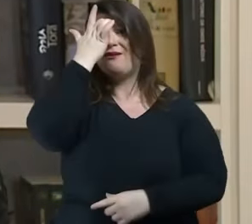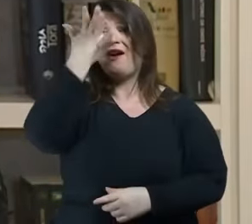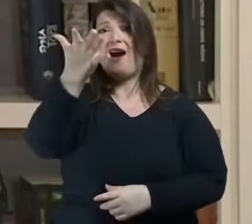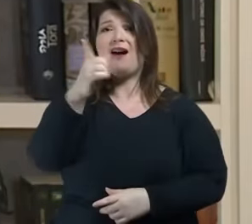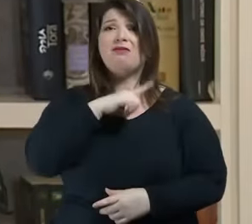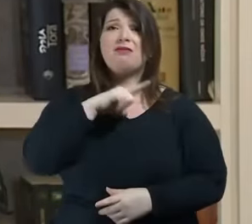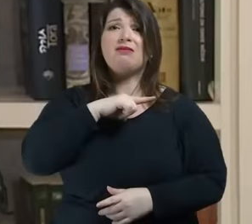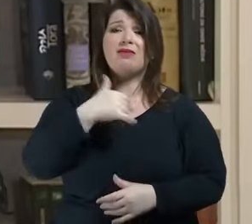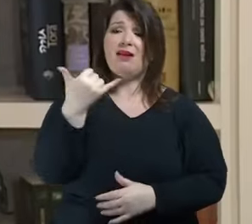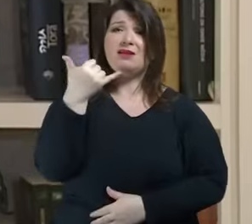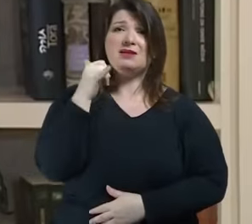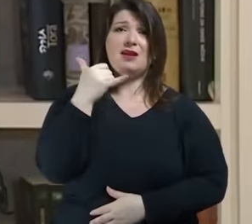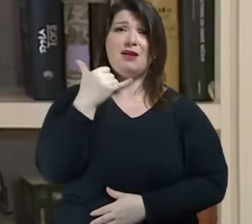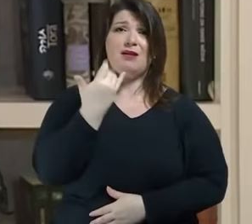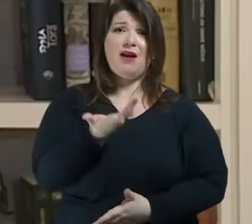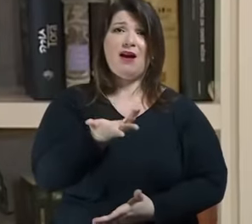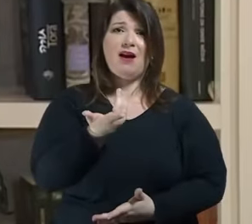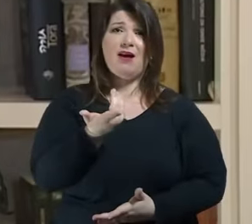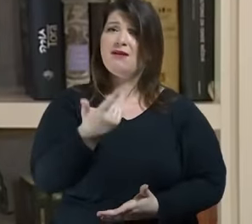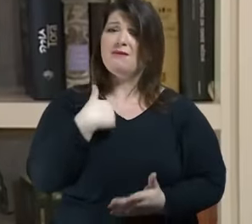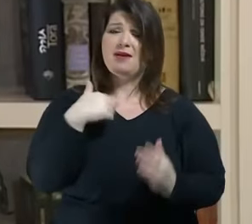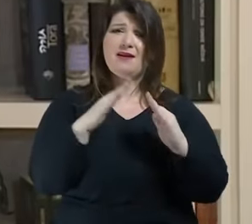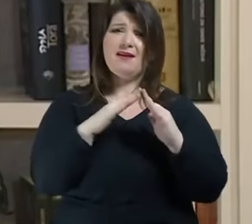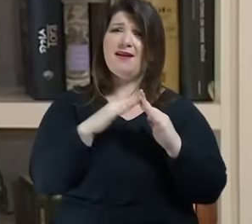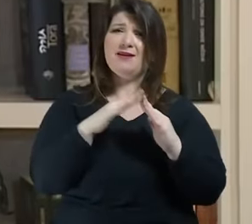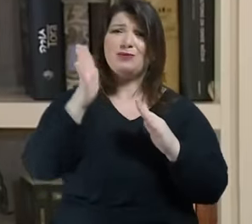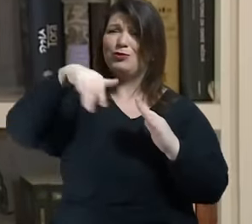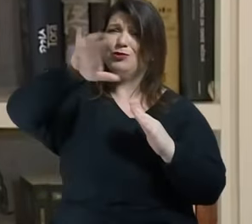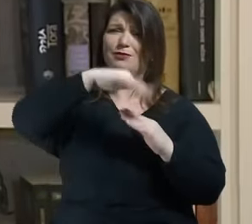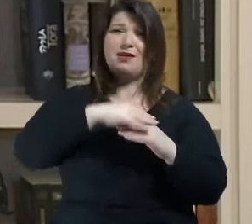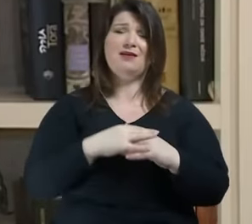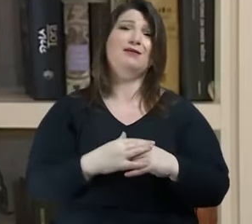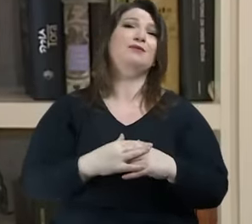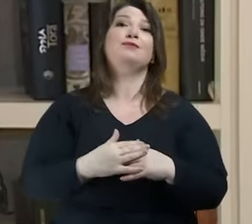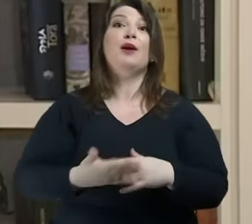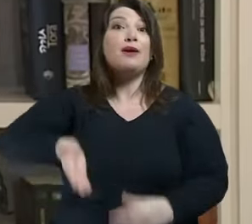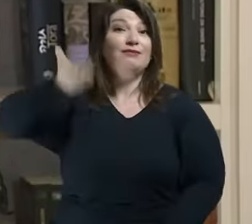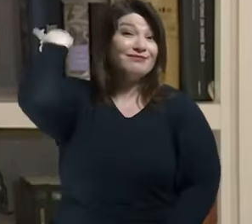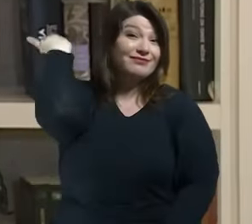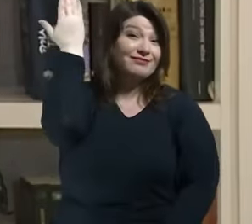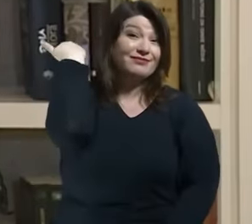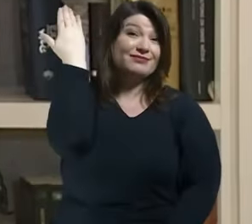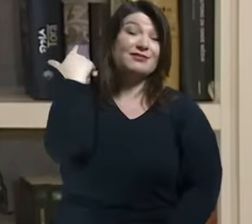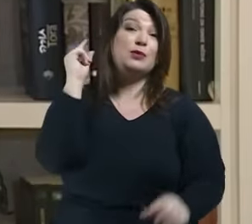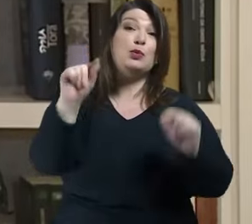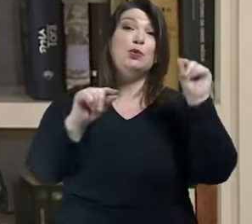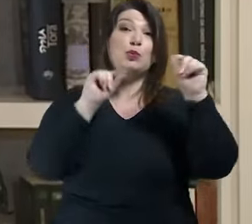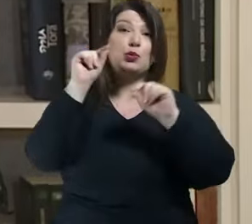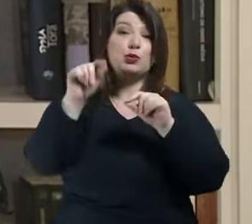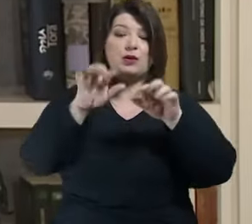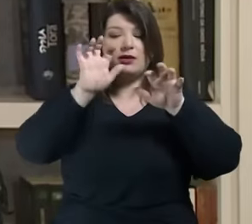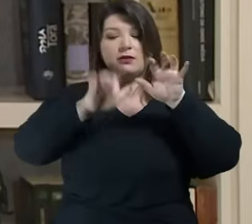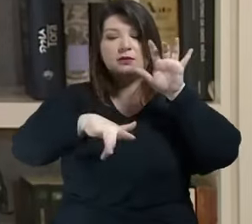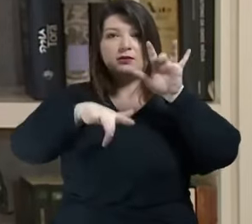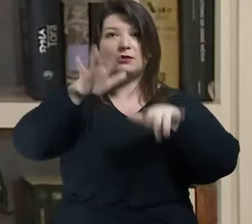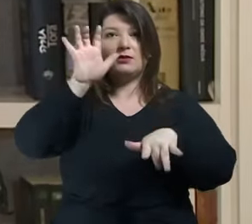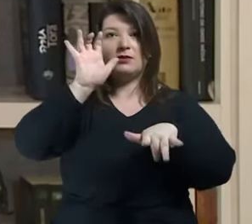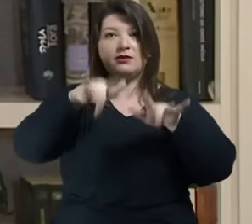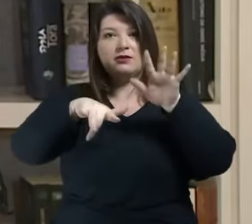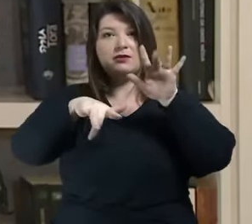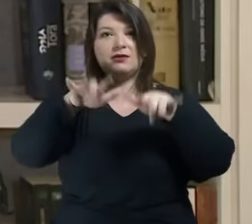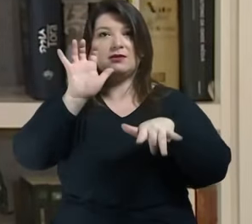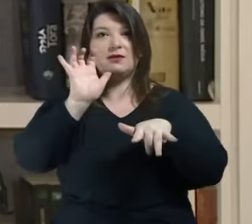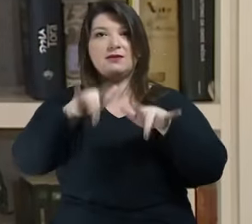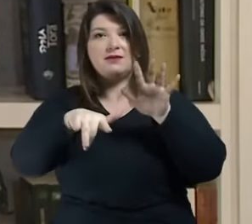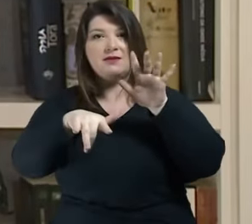calcular a margem direita da máquina de datilografia e hoje isso é calculado pelo computador automaticamente tudo ficou